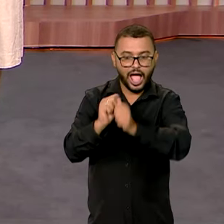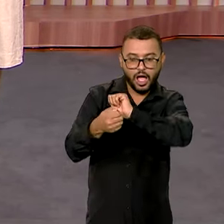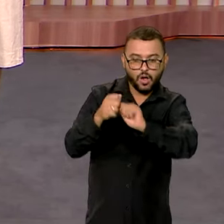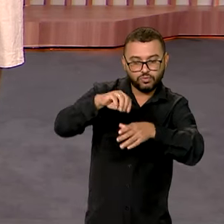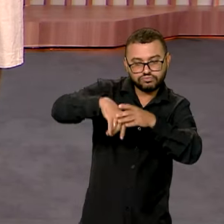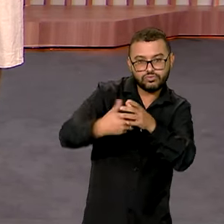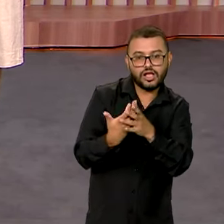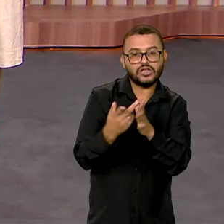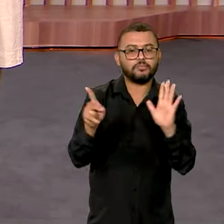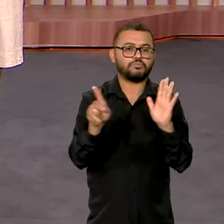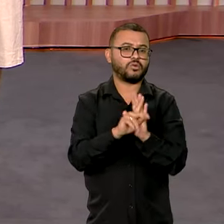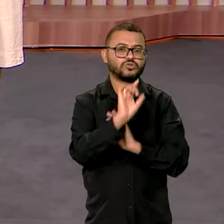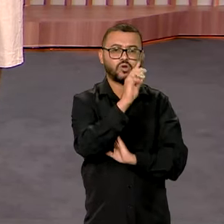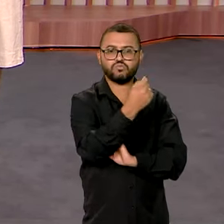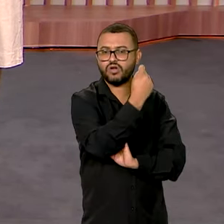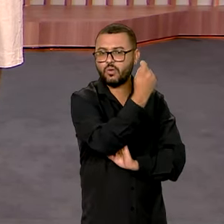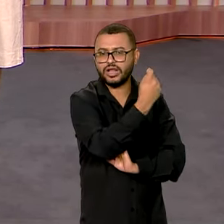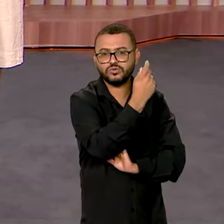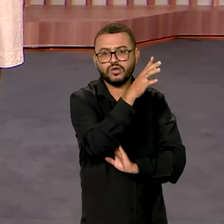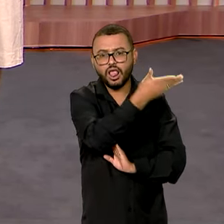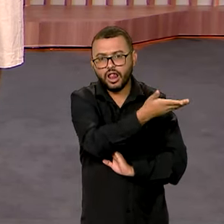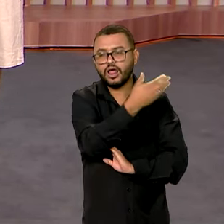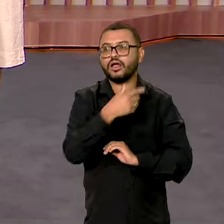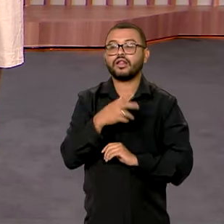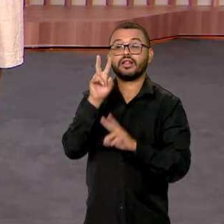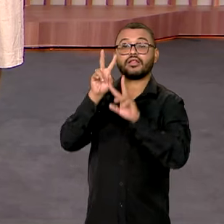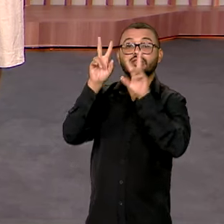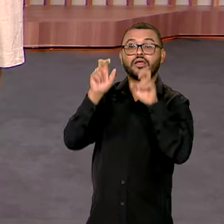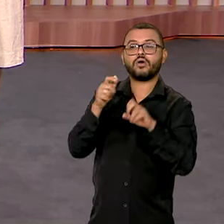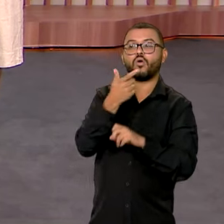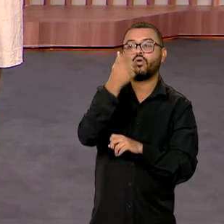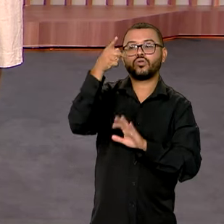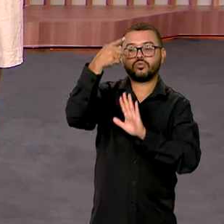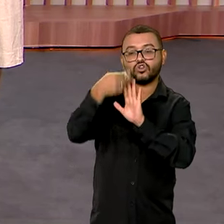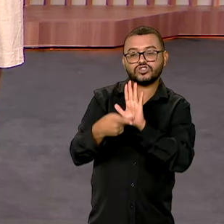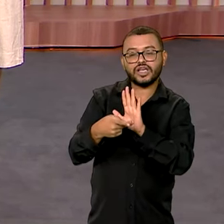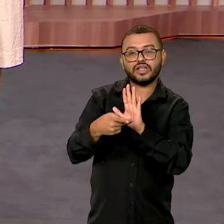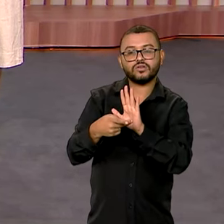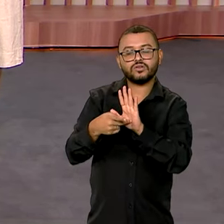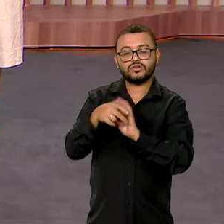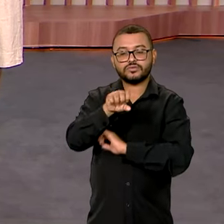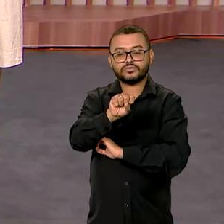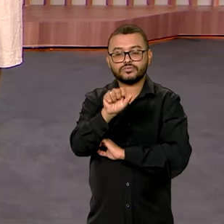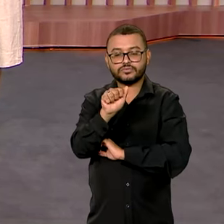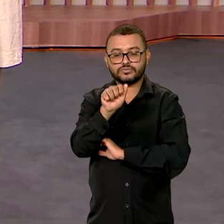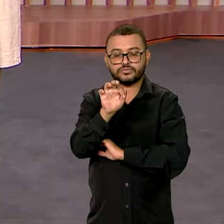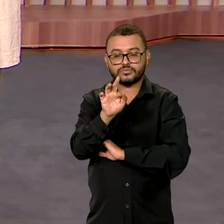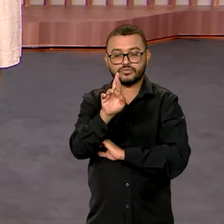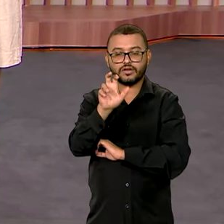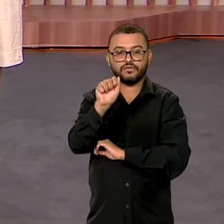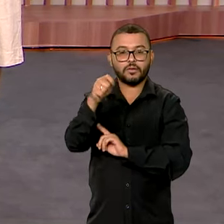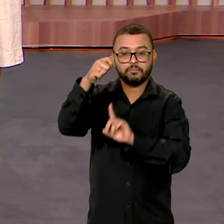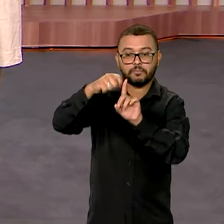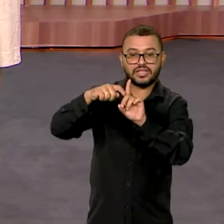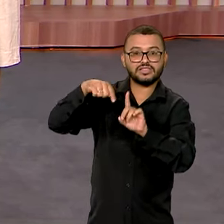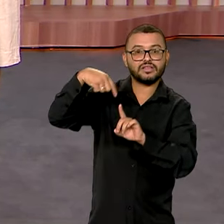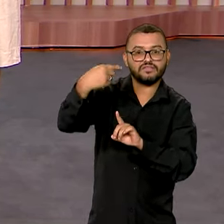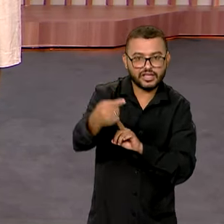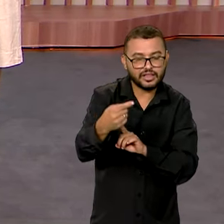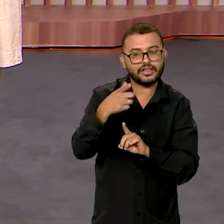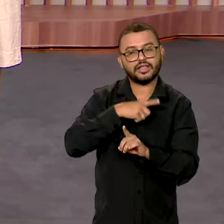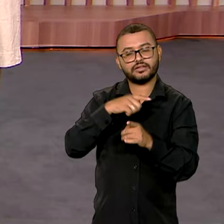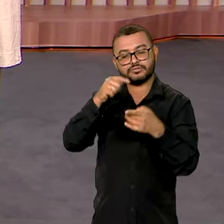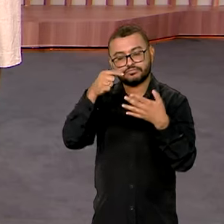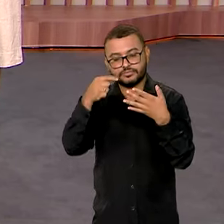no Rio Grande do Sul. Esse foi um dos assuntos e aí no próximo Plano Safra, que vai ser anunciado agora no final do mês que vem, essas